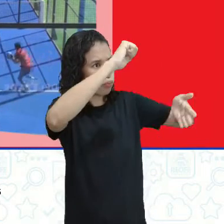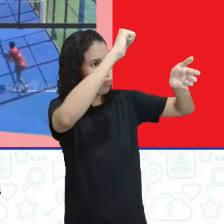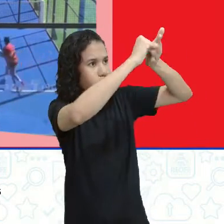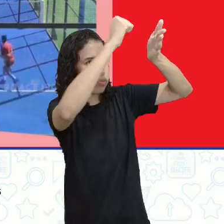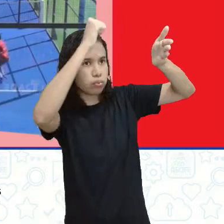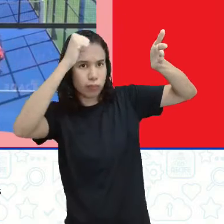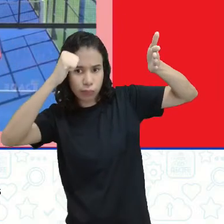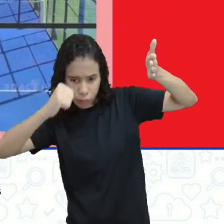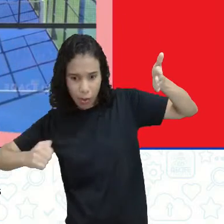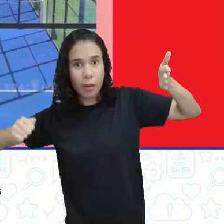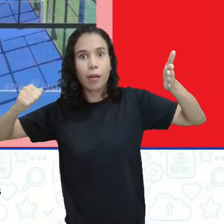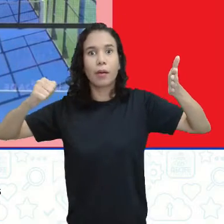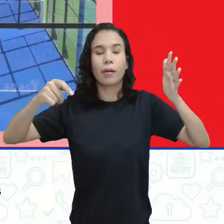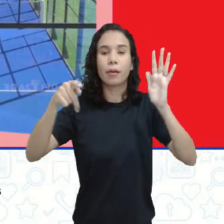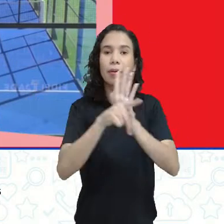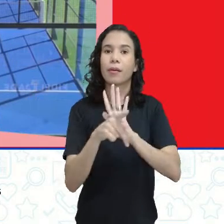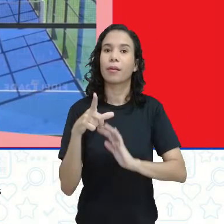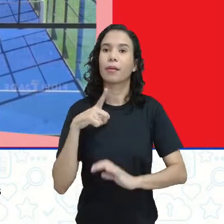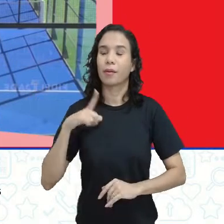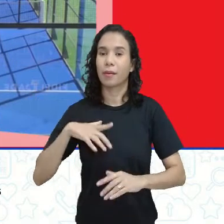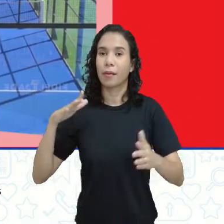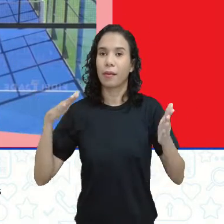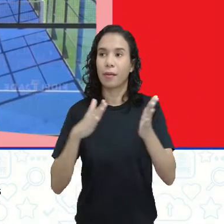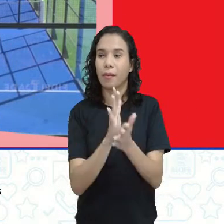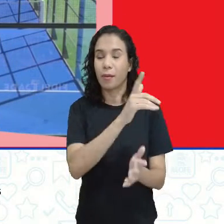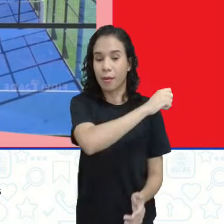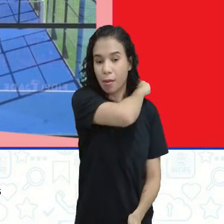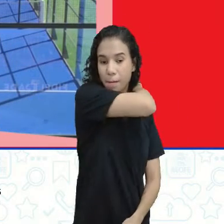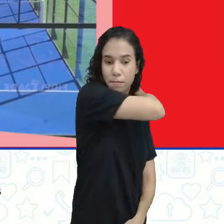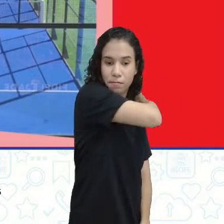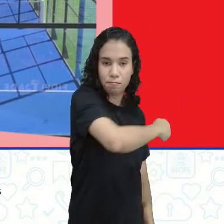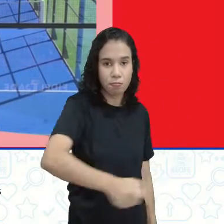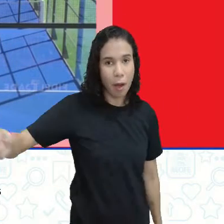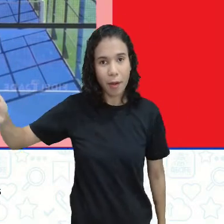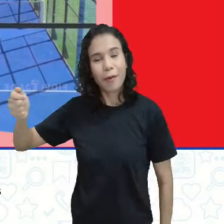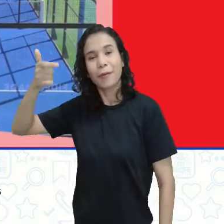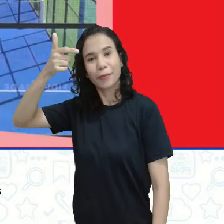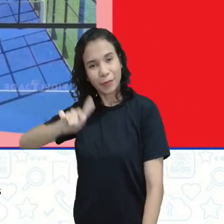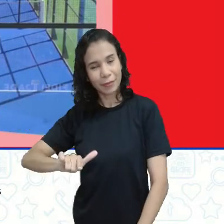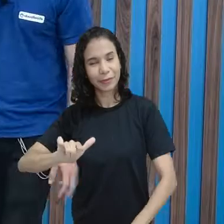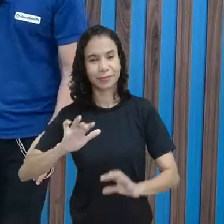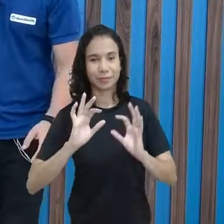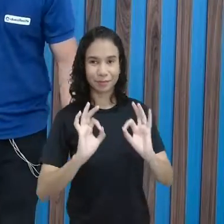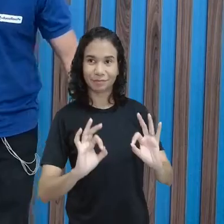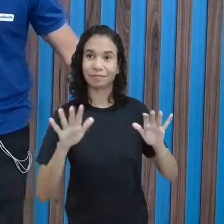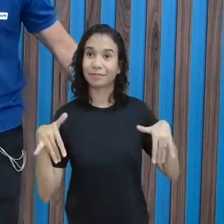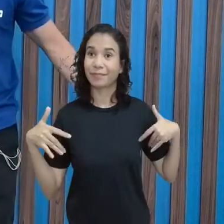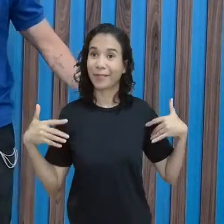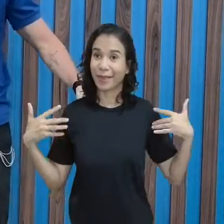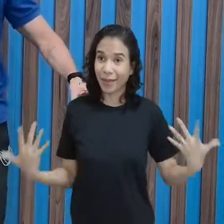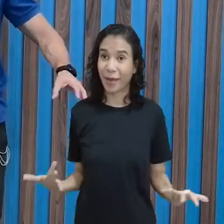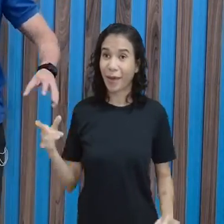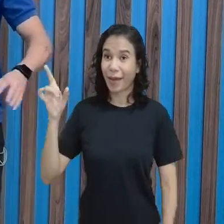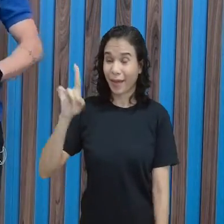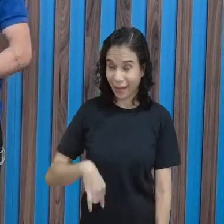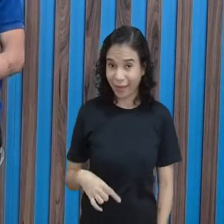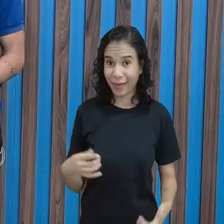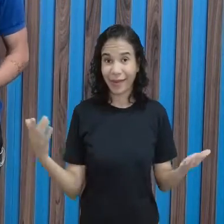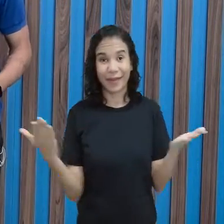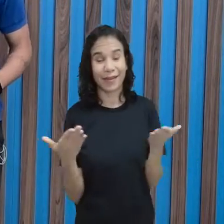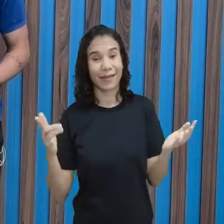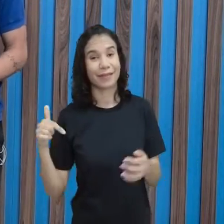ainda, quando ela for para a parede, você ainda vai ter a chance de ir lá e recuperar ela. Então, é isso. Vamos